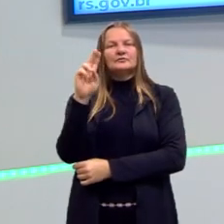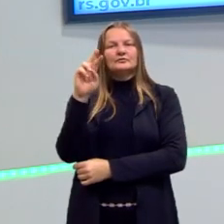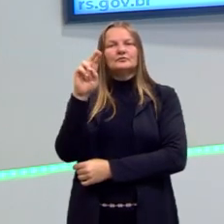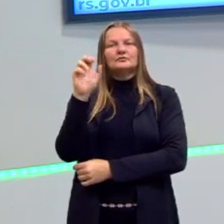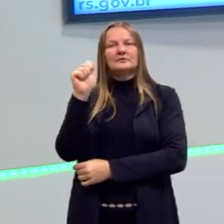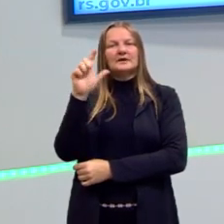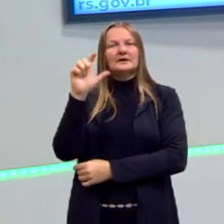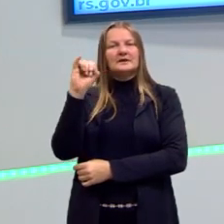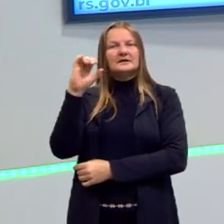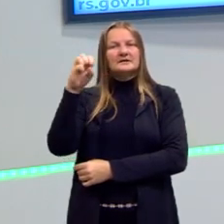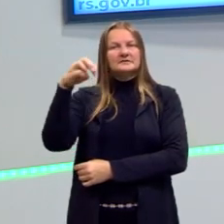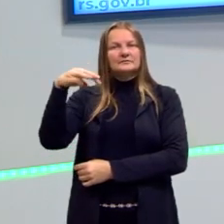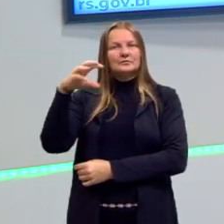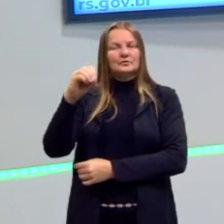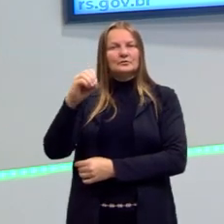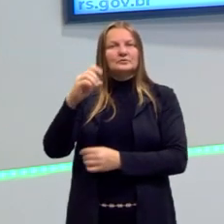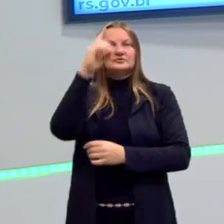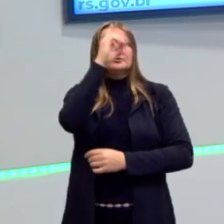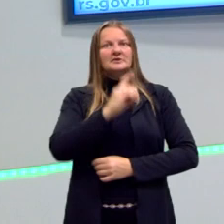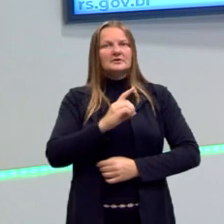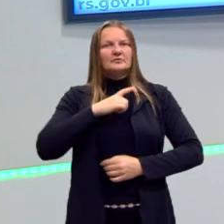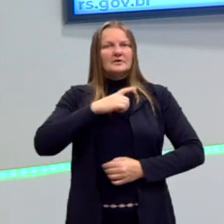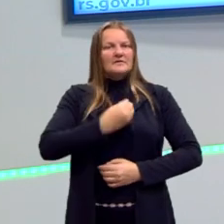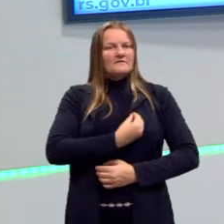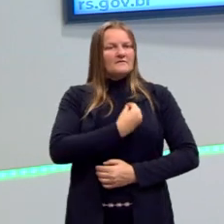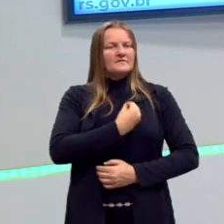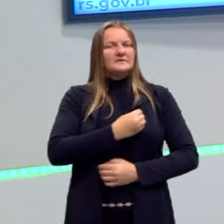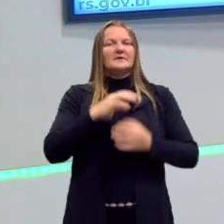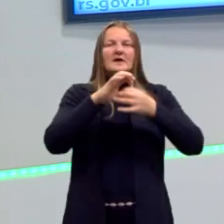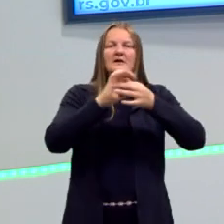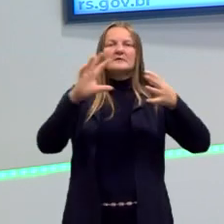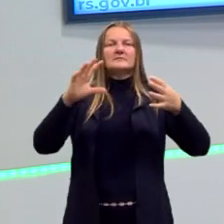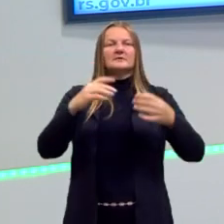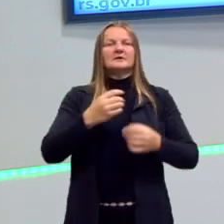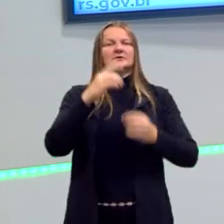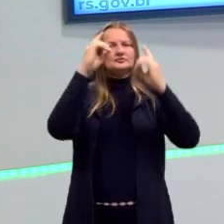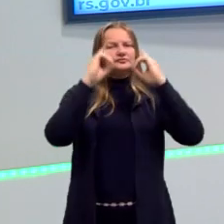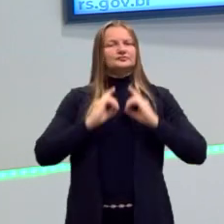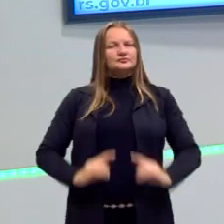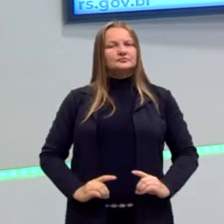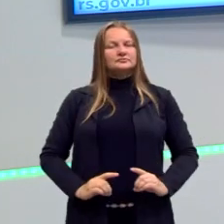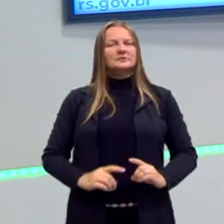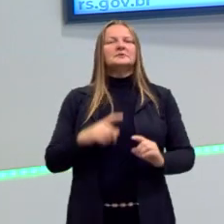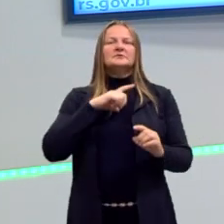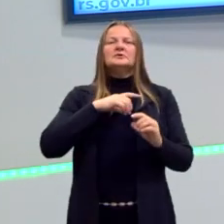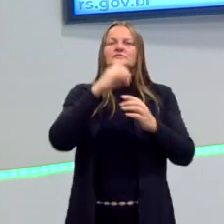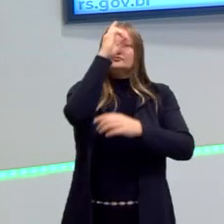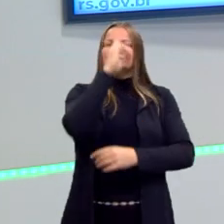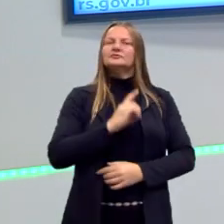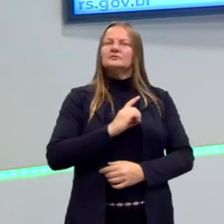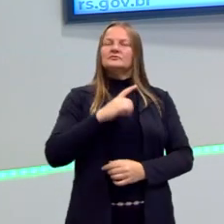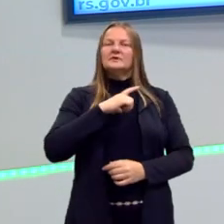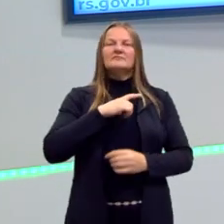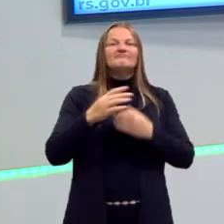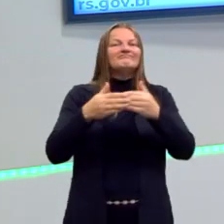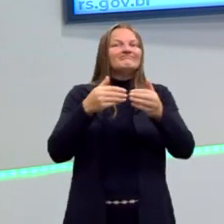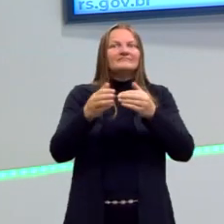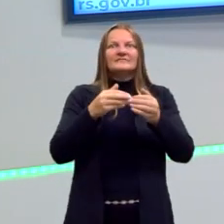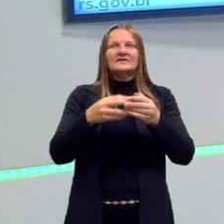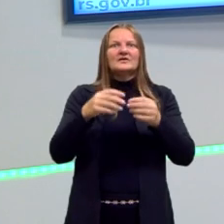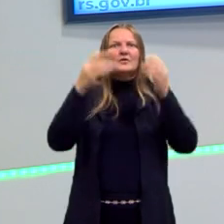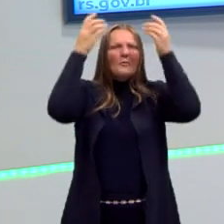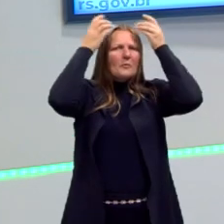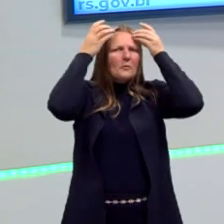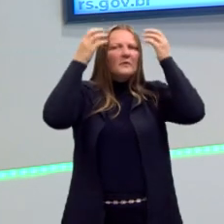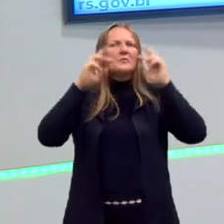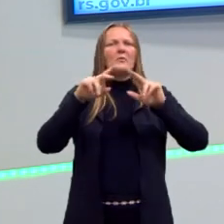que nós temos ao nascer. Direito à vida, à liberdade, à dignidade. São direitos que independem do rei, do